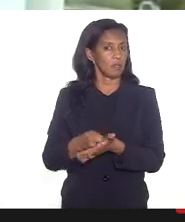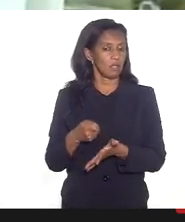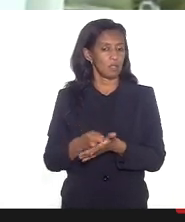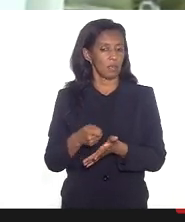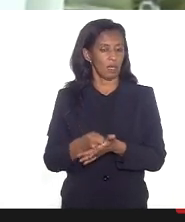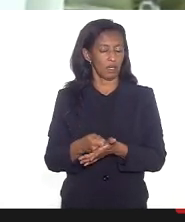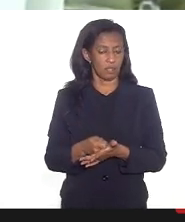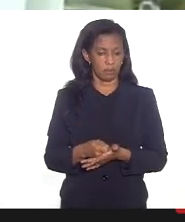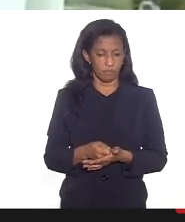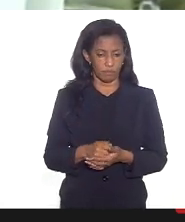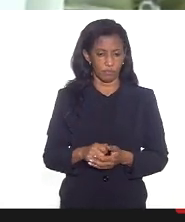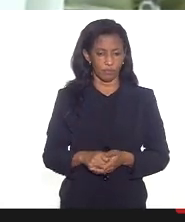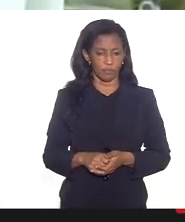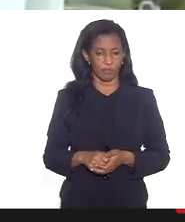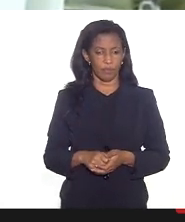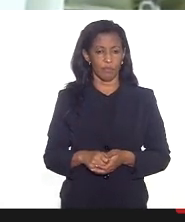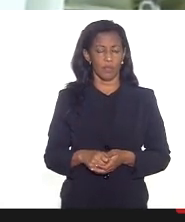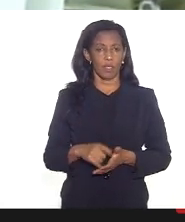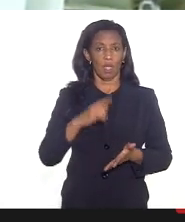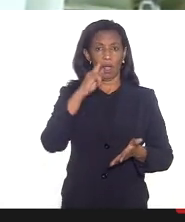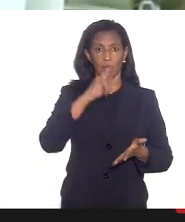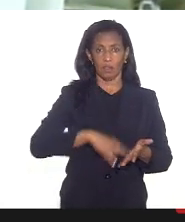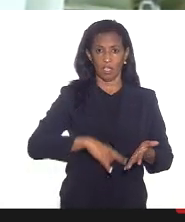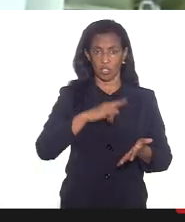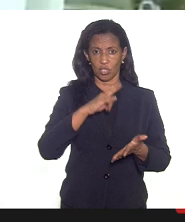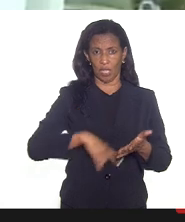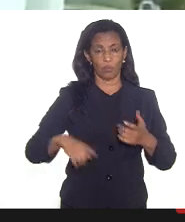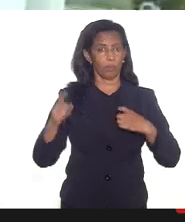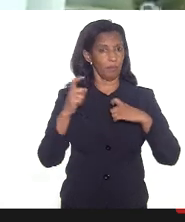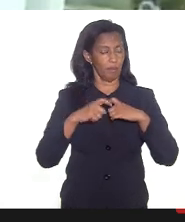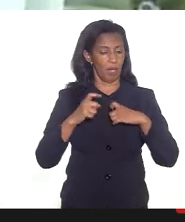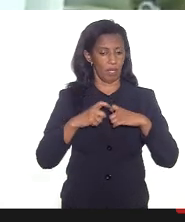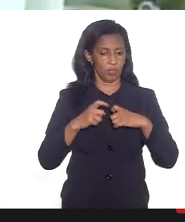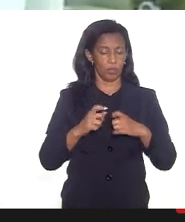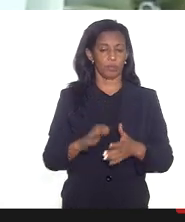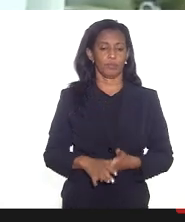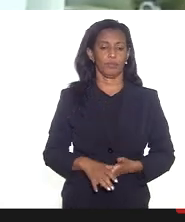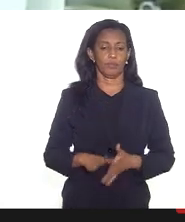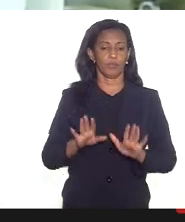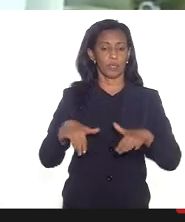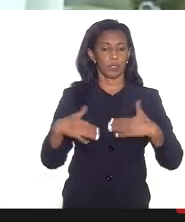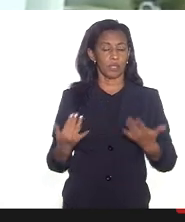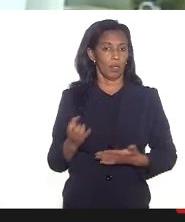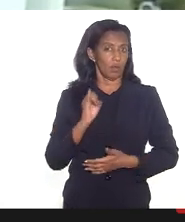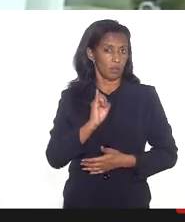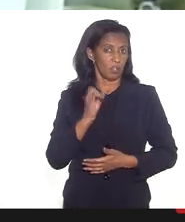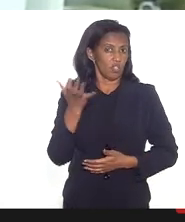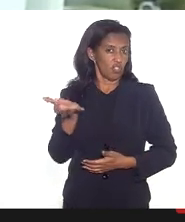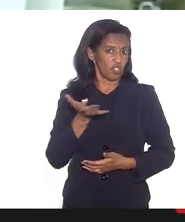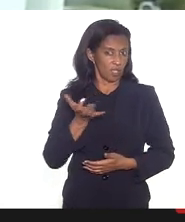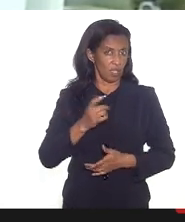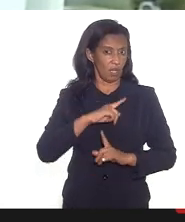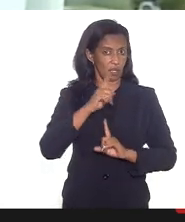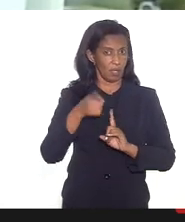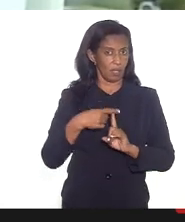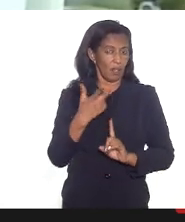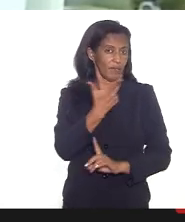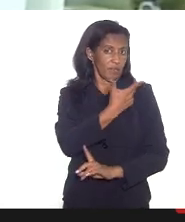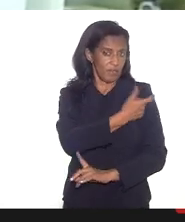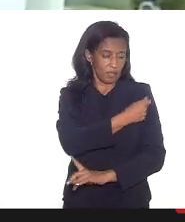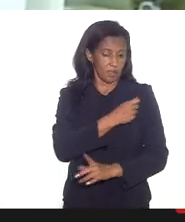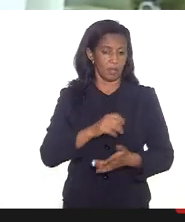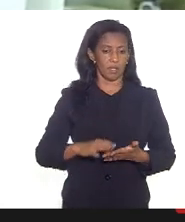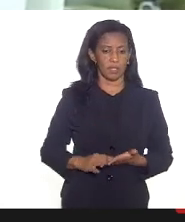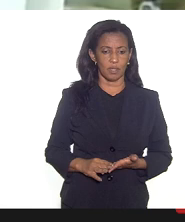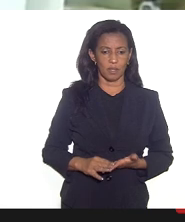dessa desse atestado médico né então se a gente quer que as gestantes se vacinem